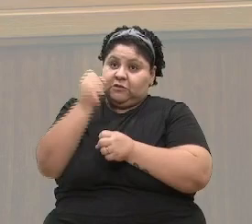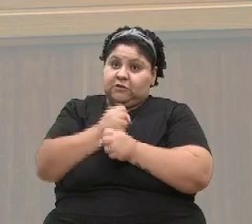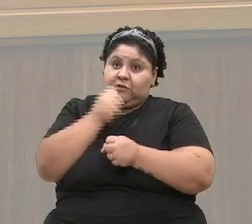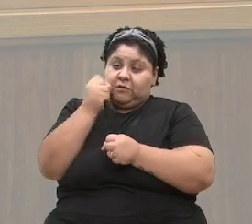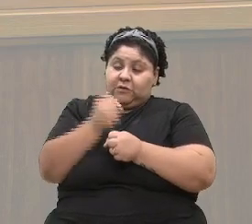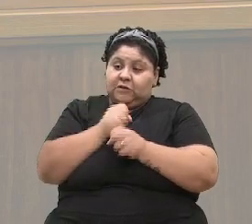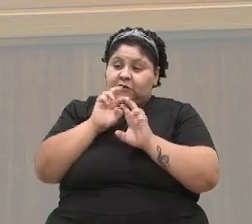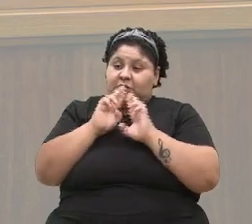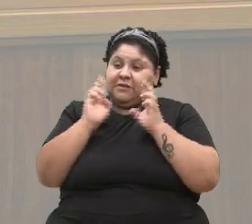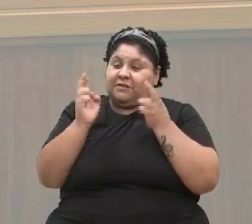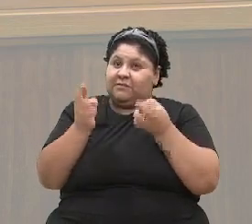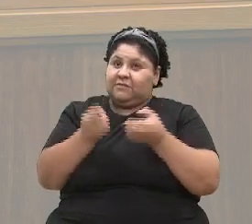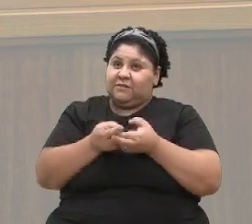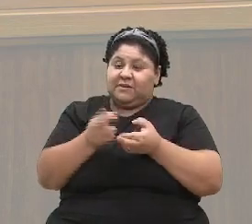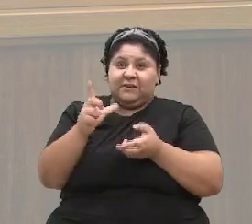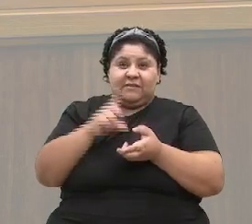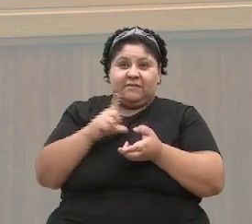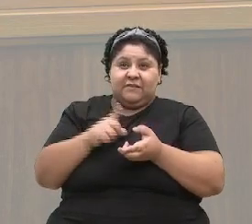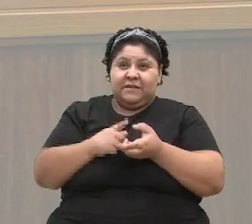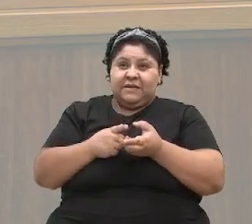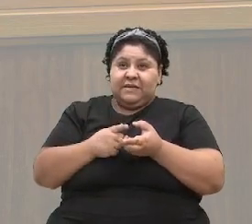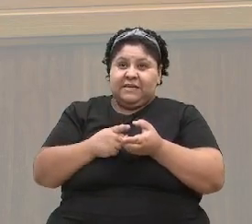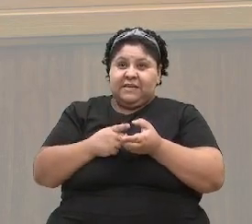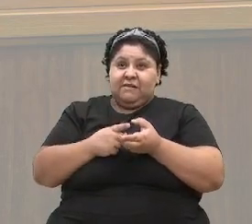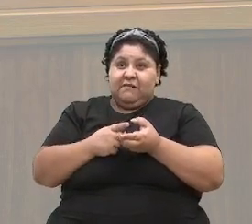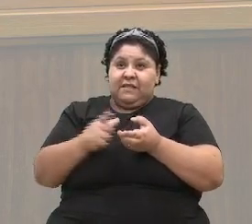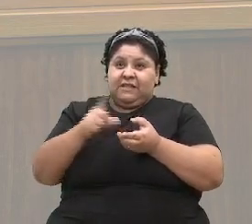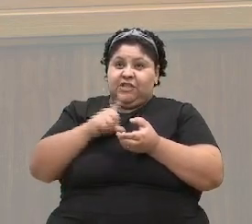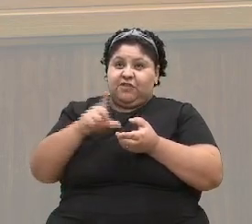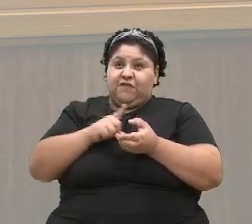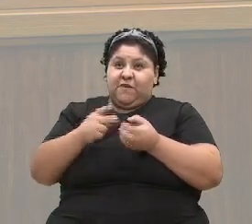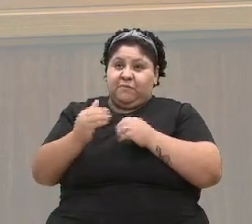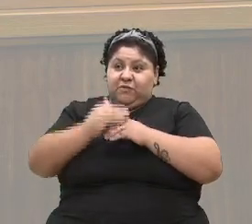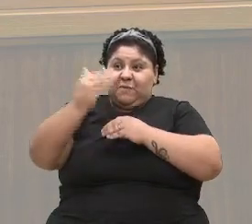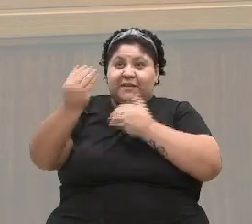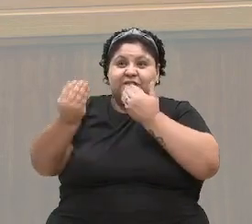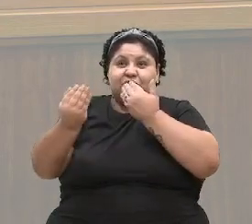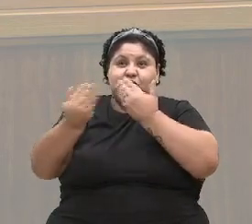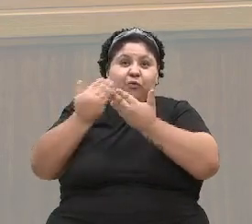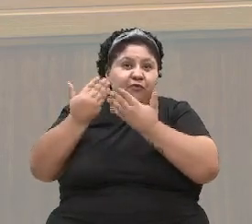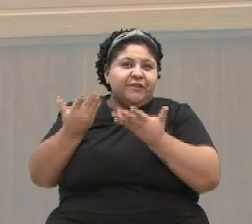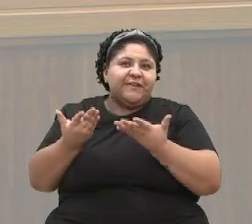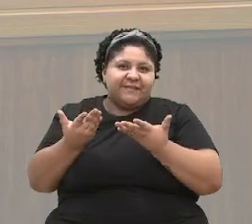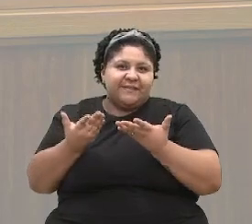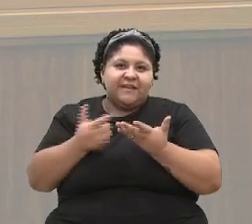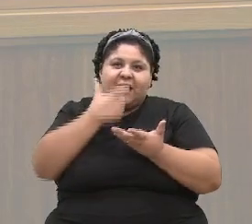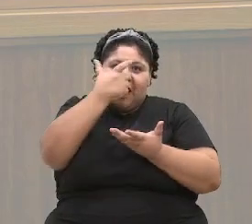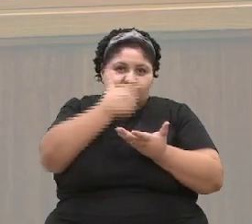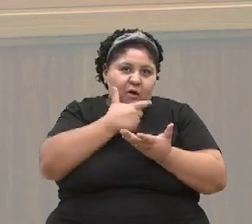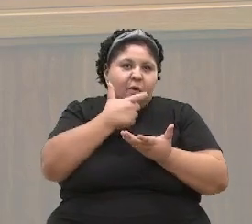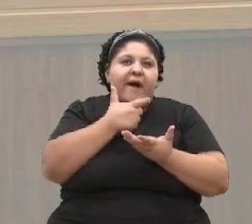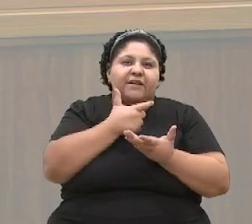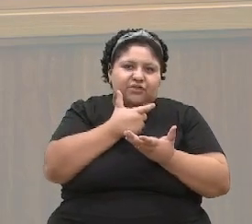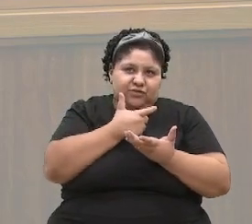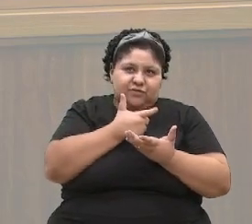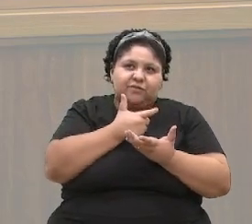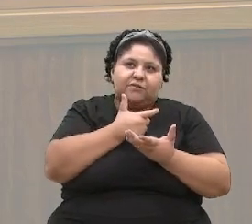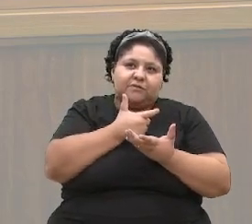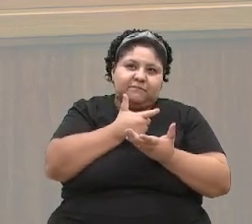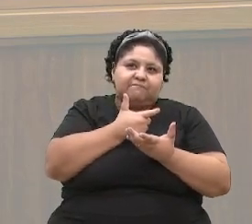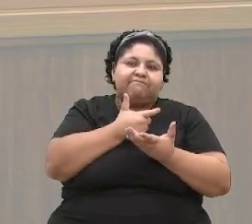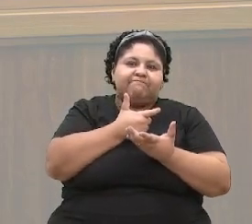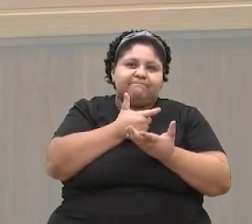reunião, ela nos causou mais dúvidas do que nos esclareceu. Eu acho que isso é um consenso dentro desta